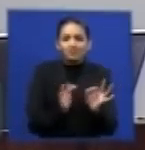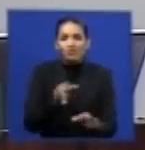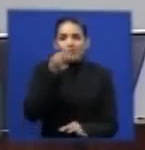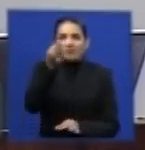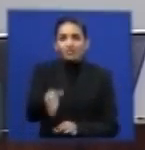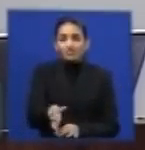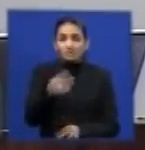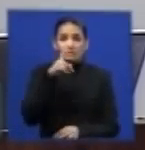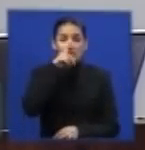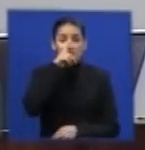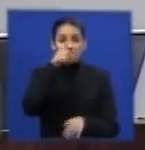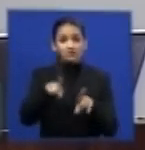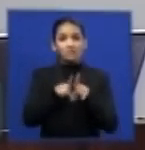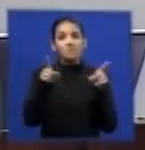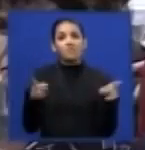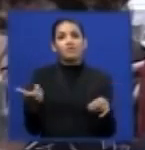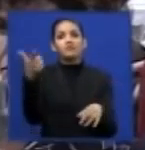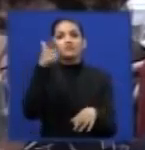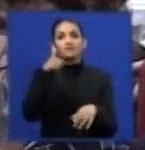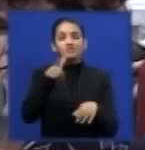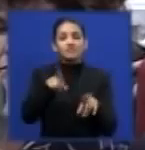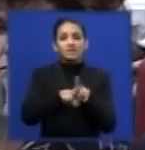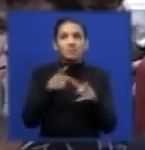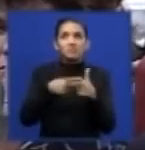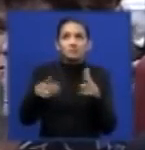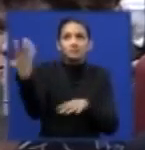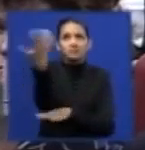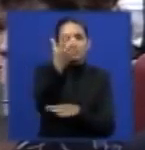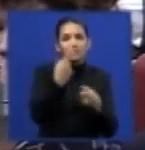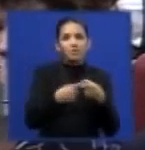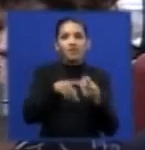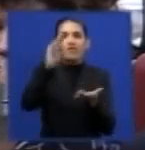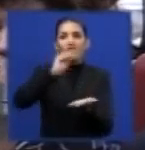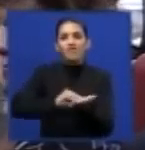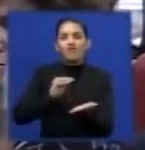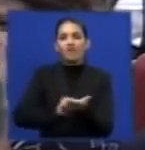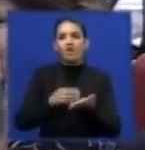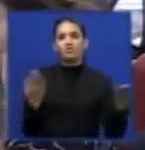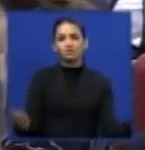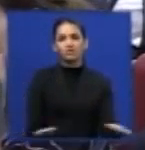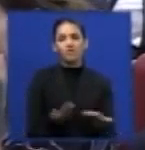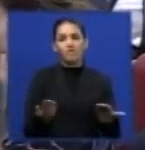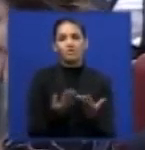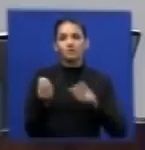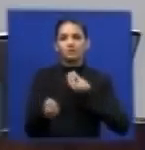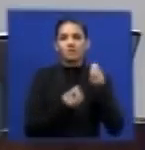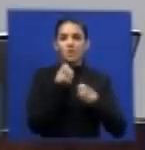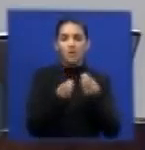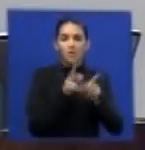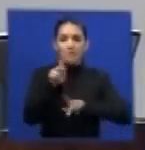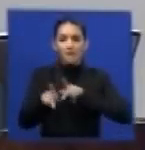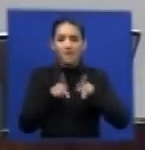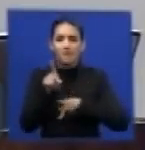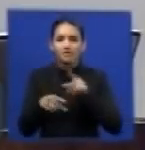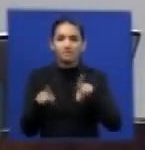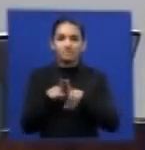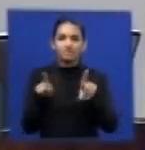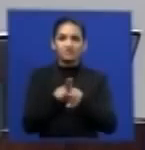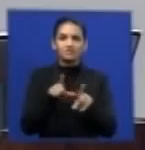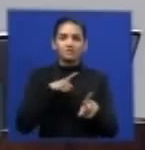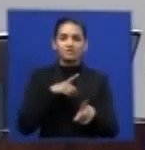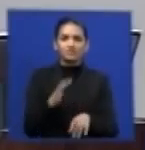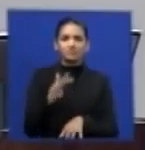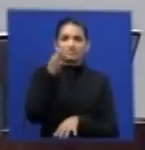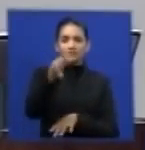insuperável de insuperável situação ambiental dada a falta de condições dessas populações para o posterior